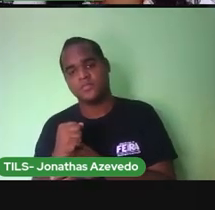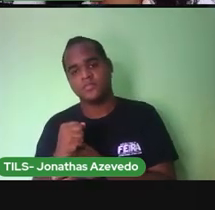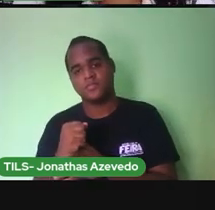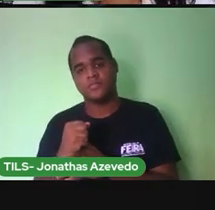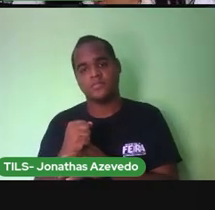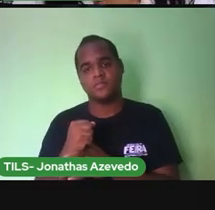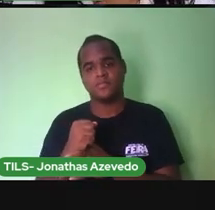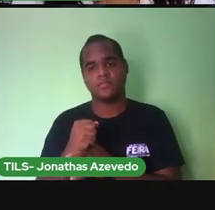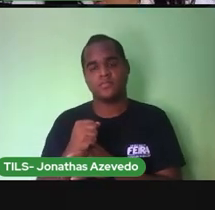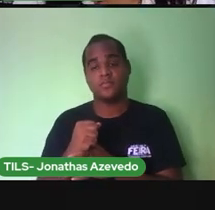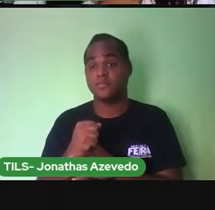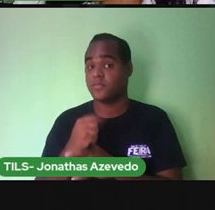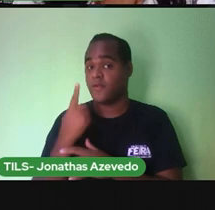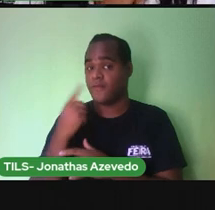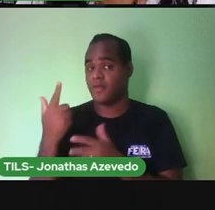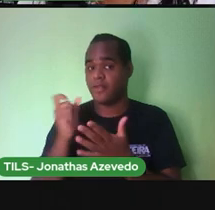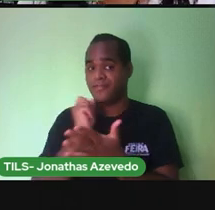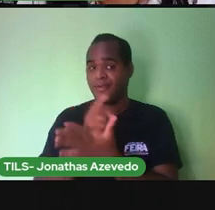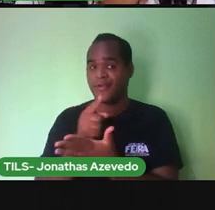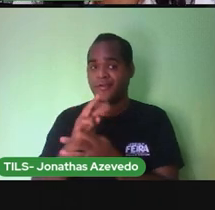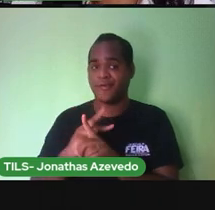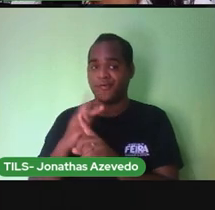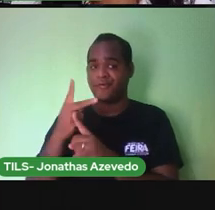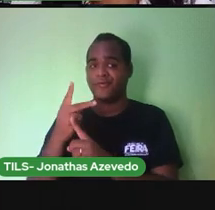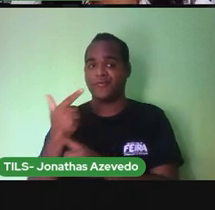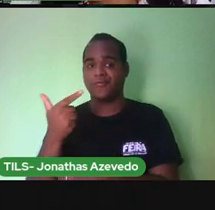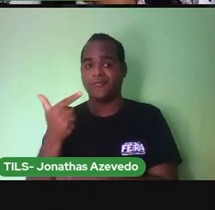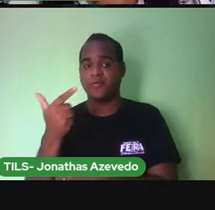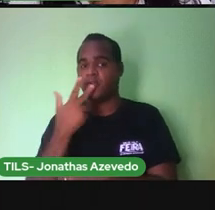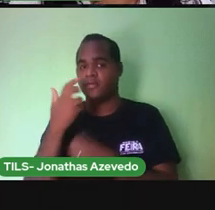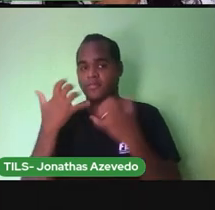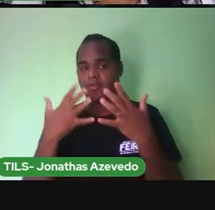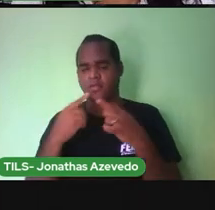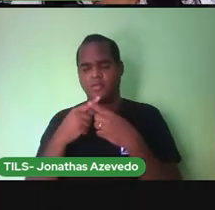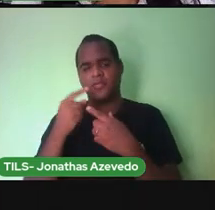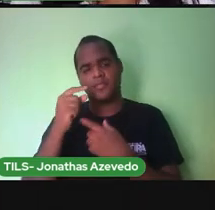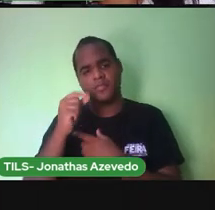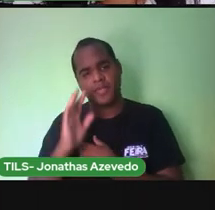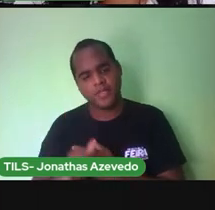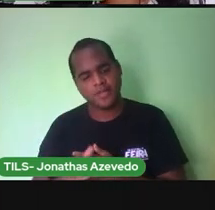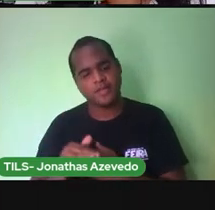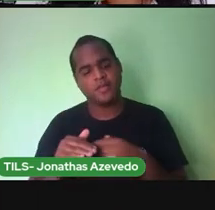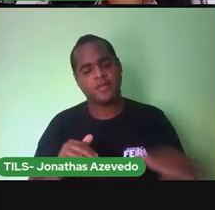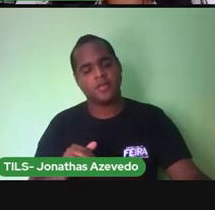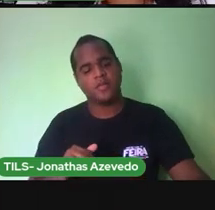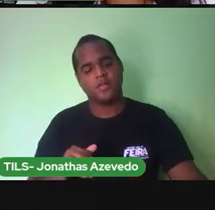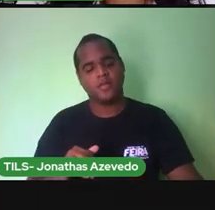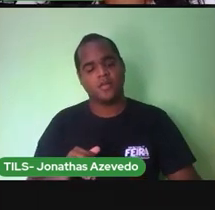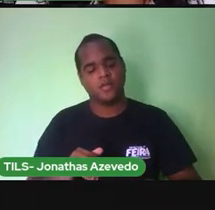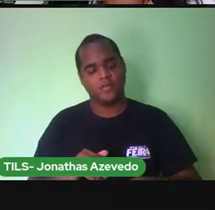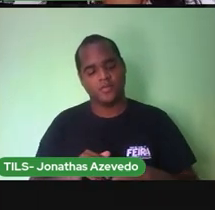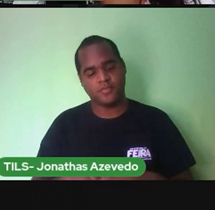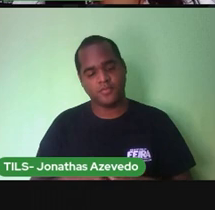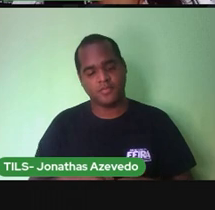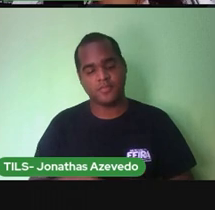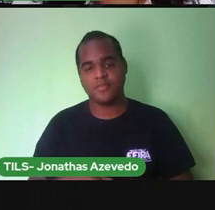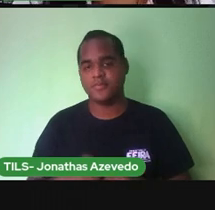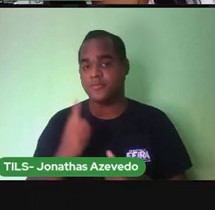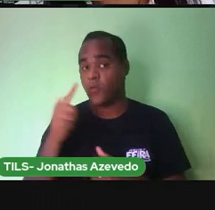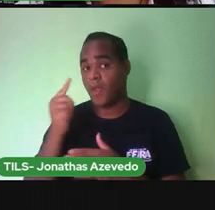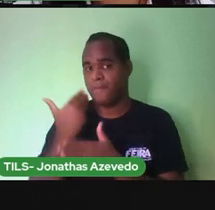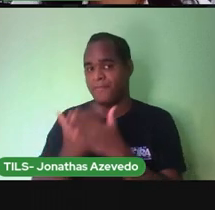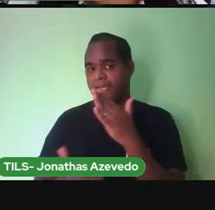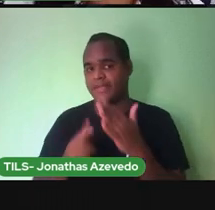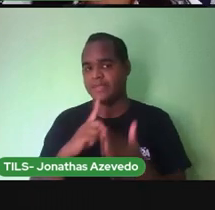todos os documentos oficiais e não são coisas baratas. Outra coisa se você perder algum documento desse